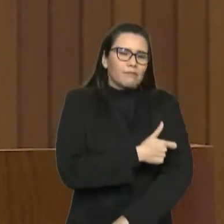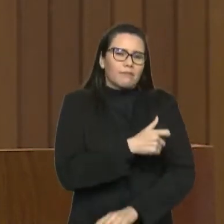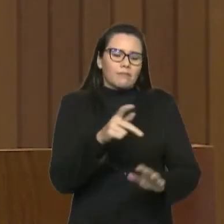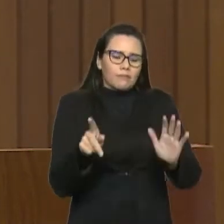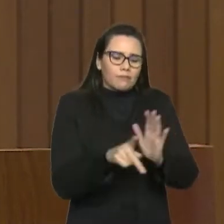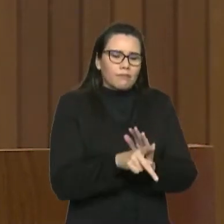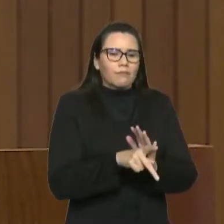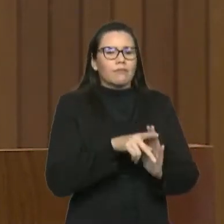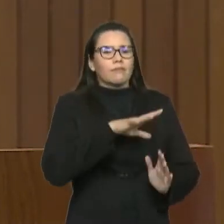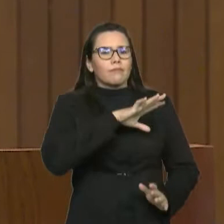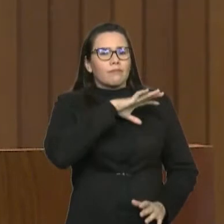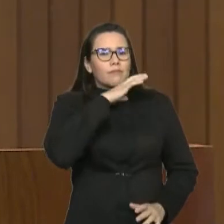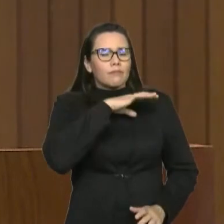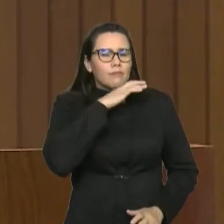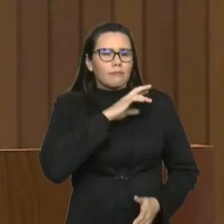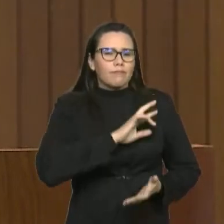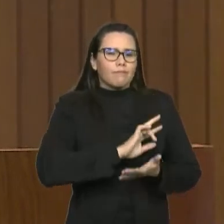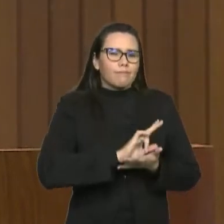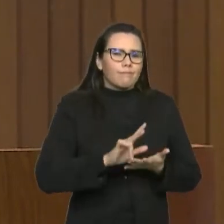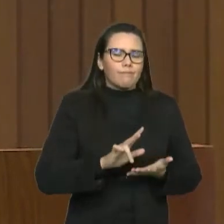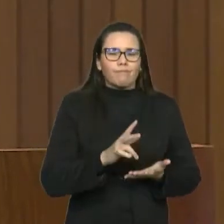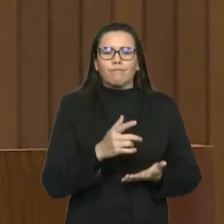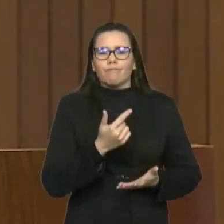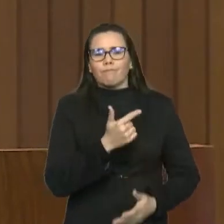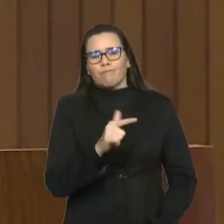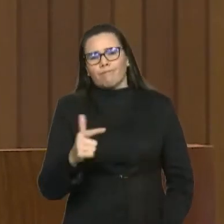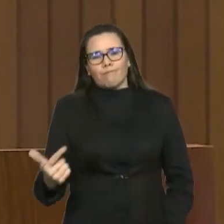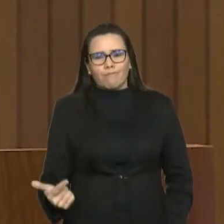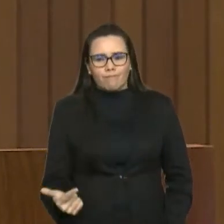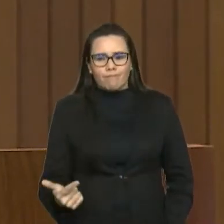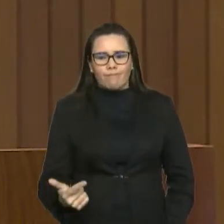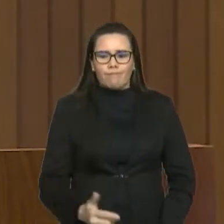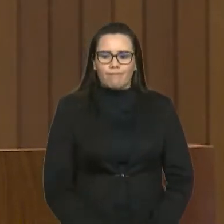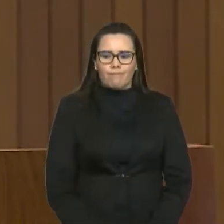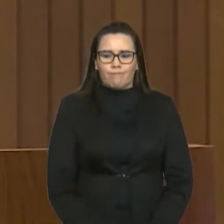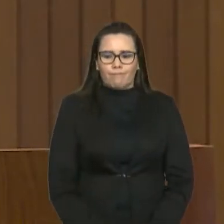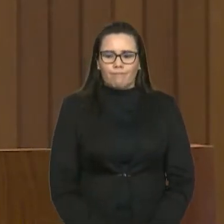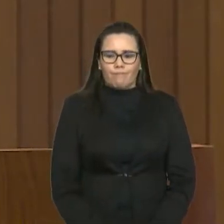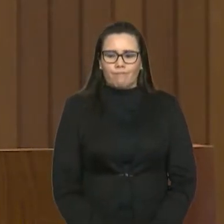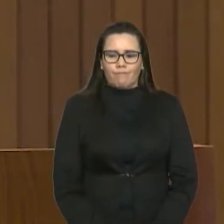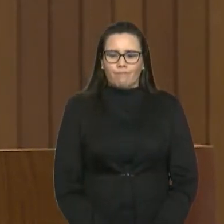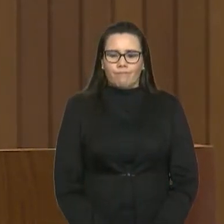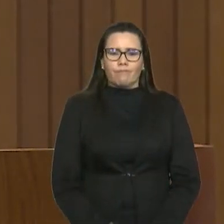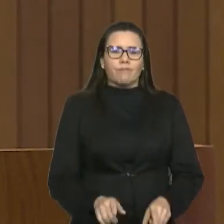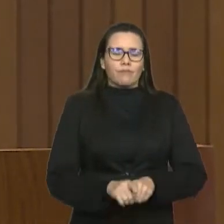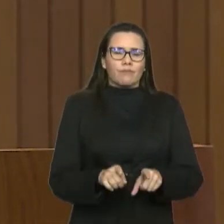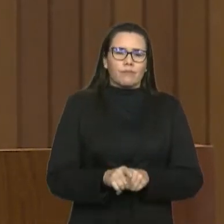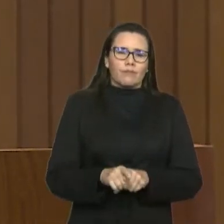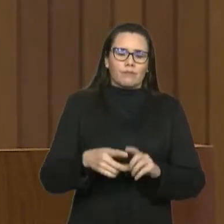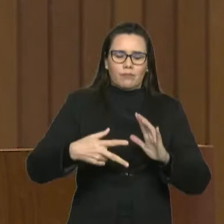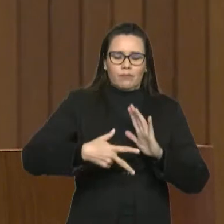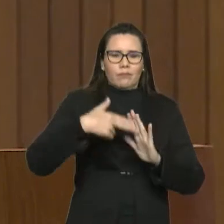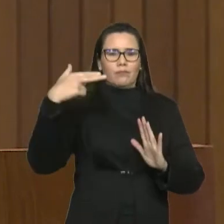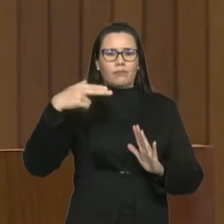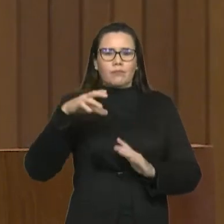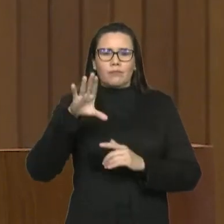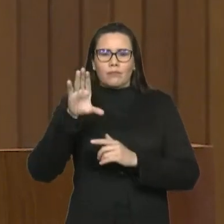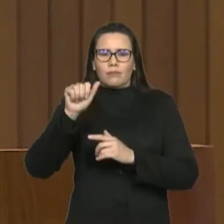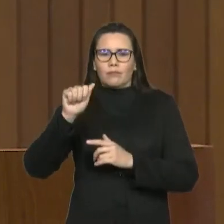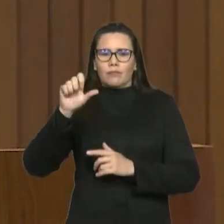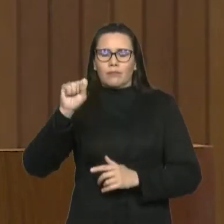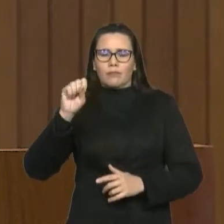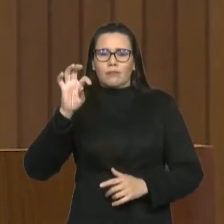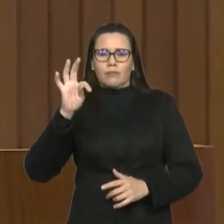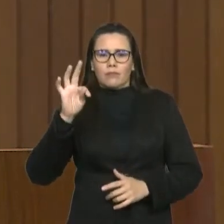Em pouco mais de oito meses de gestão, não realizou nenhuma castração. Não entrega nenhuma